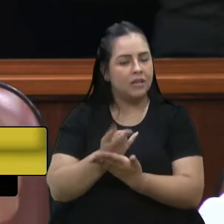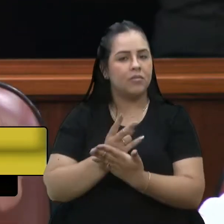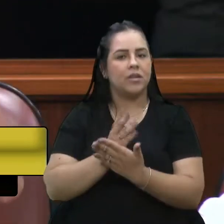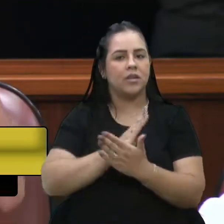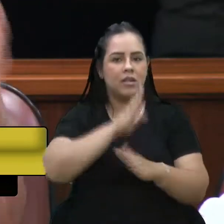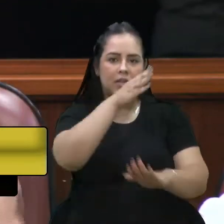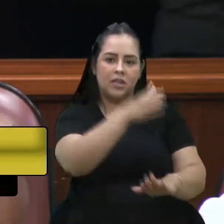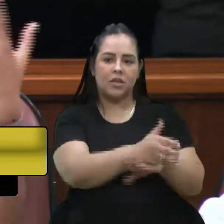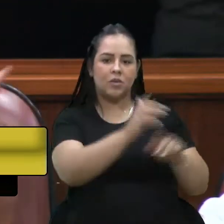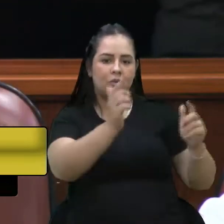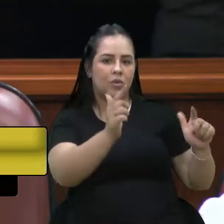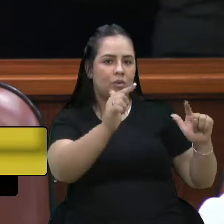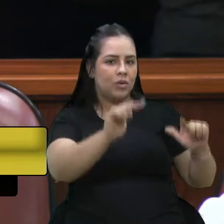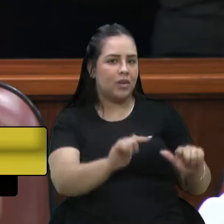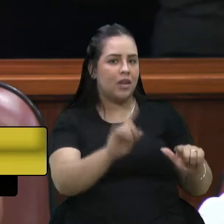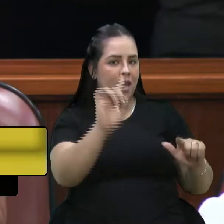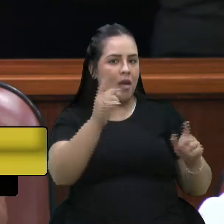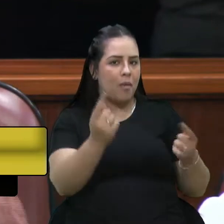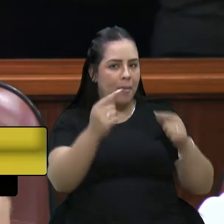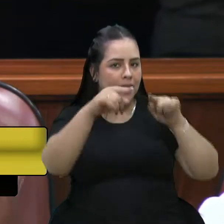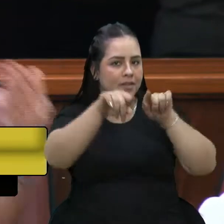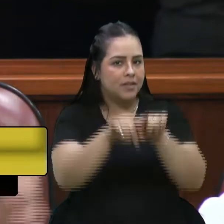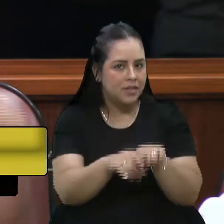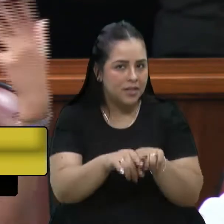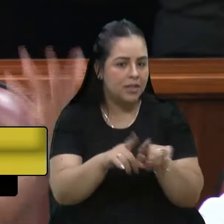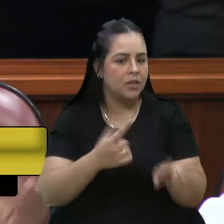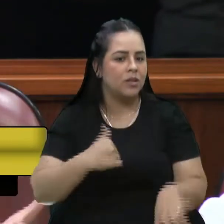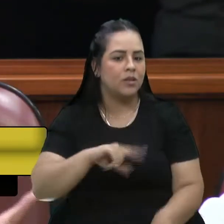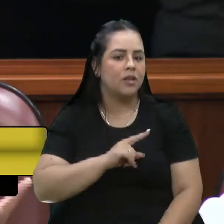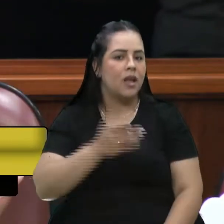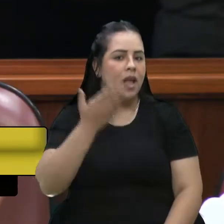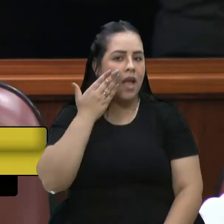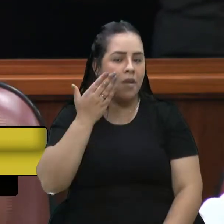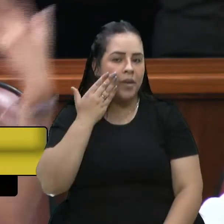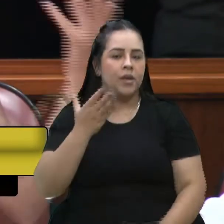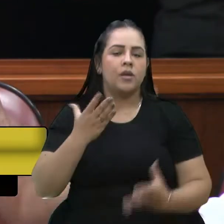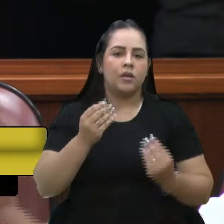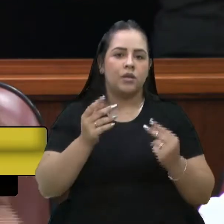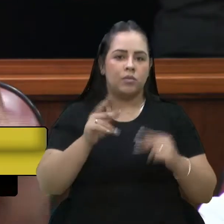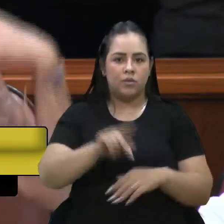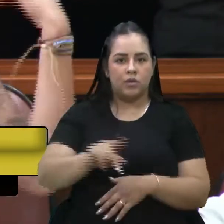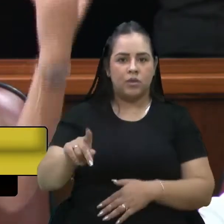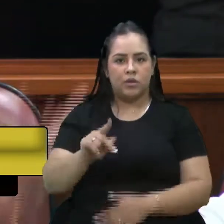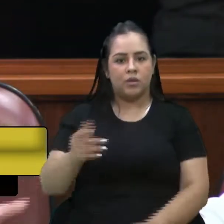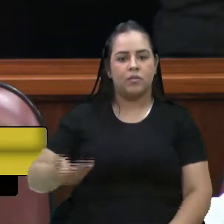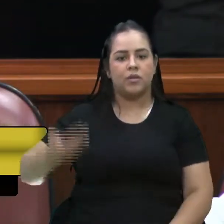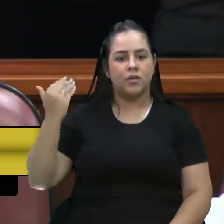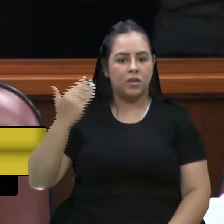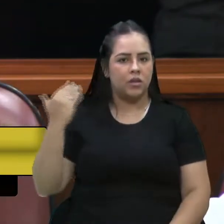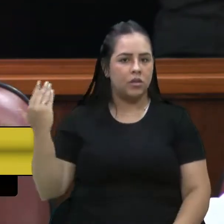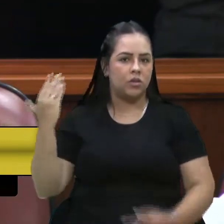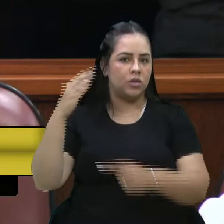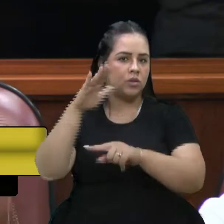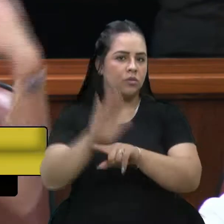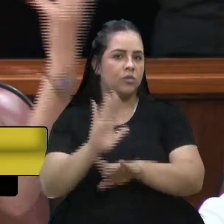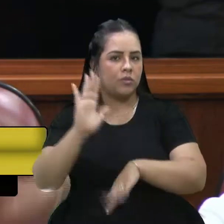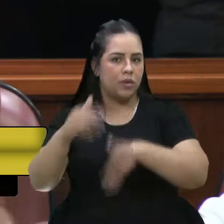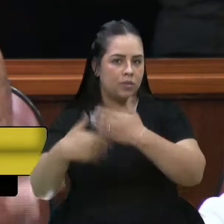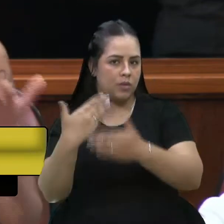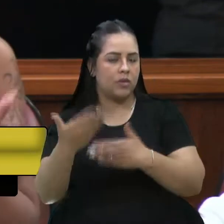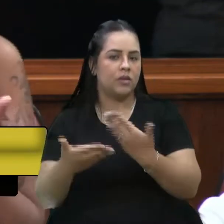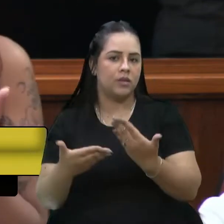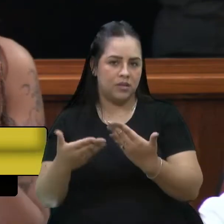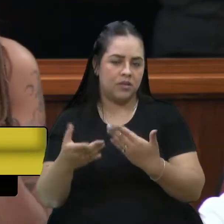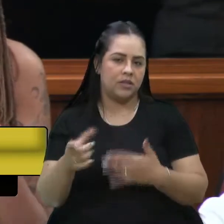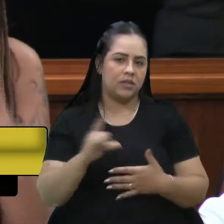ir lá. Então, era uma parceria feita, a gente sabe de muitas que foram professoras naquela época, que auxiliaram nesse processo e que